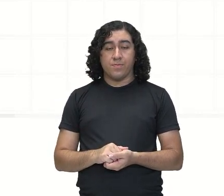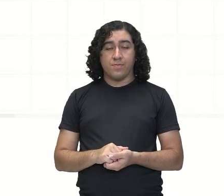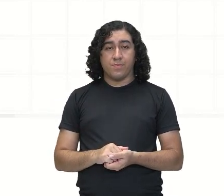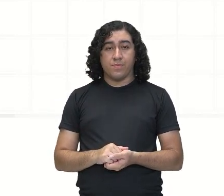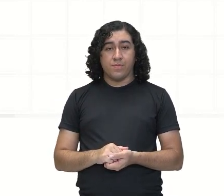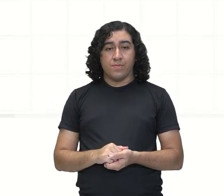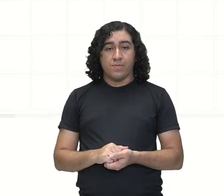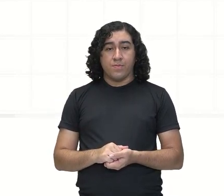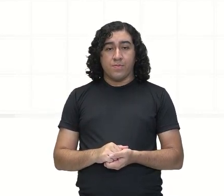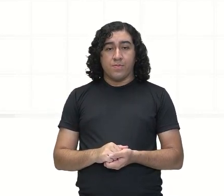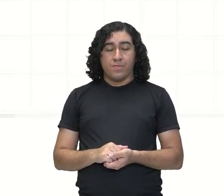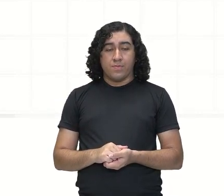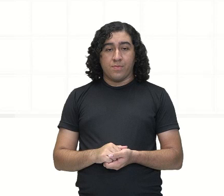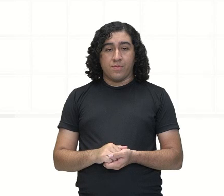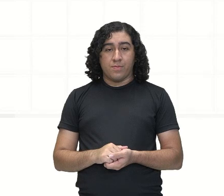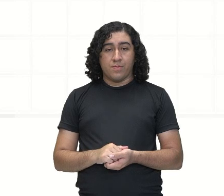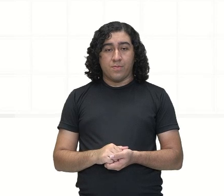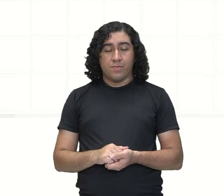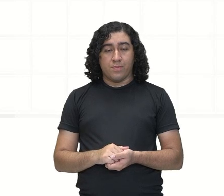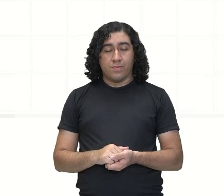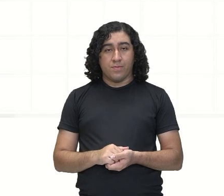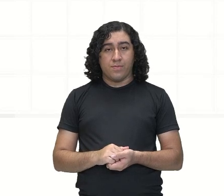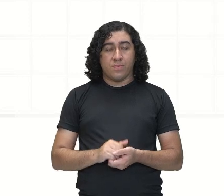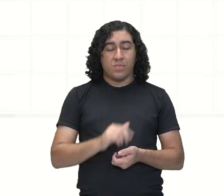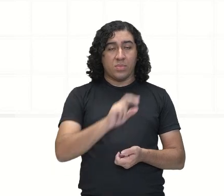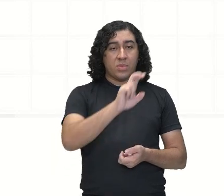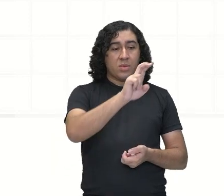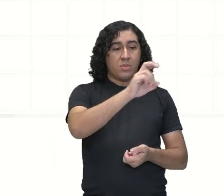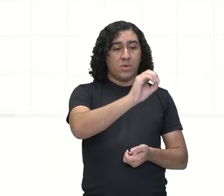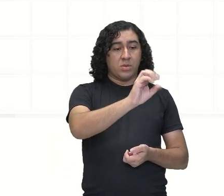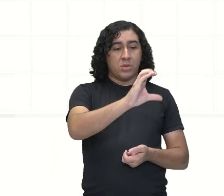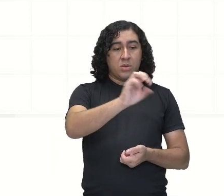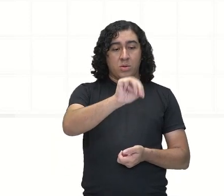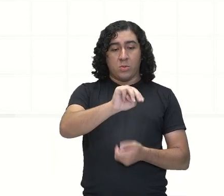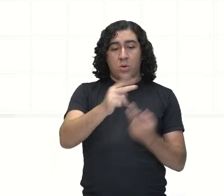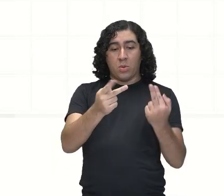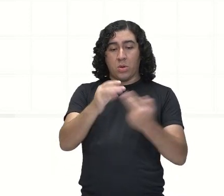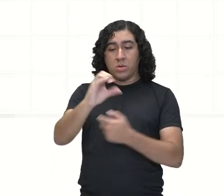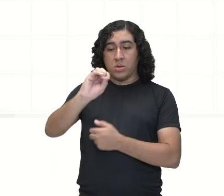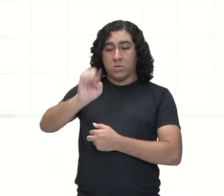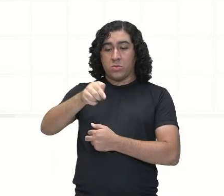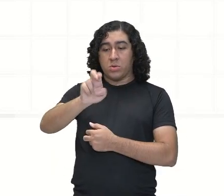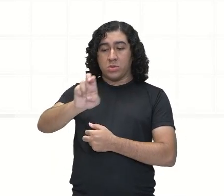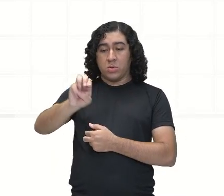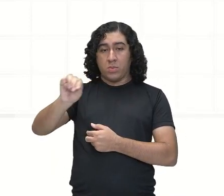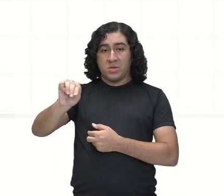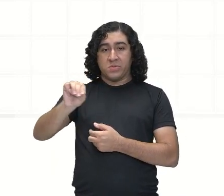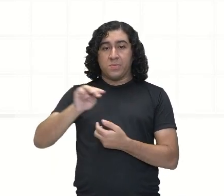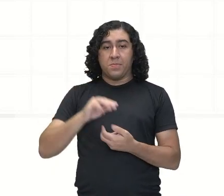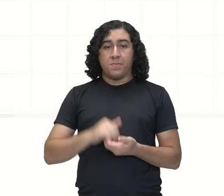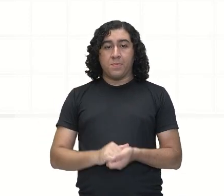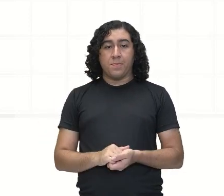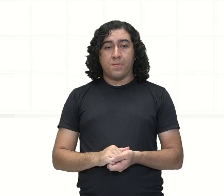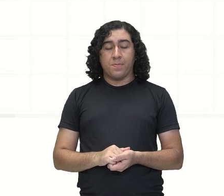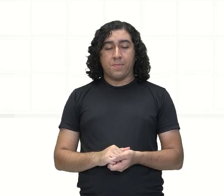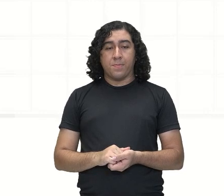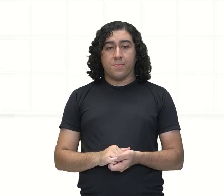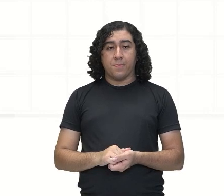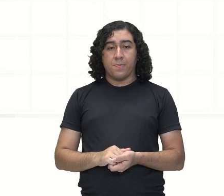50 centímetros é igual a 0,5 metros. Ó. Metro e metro.